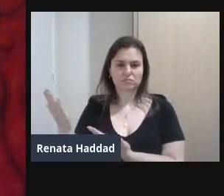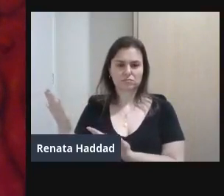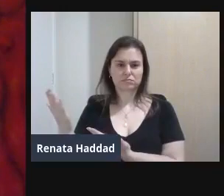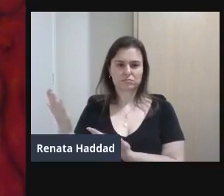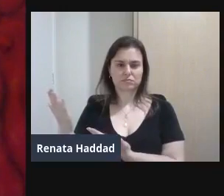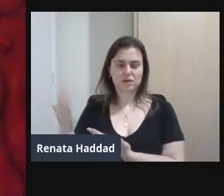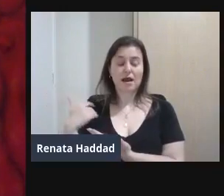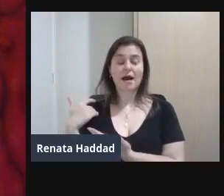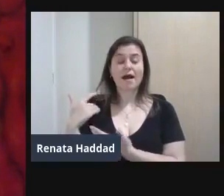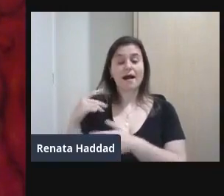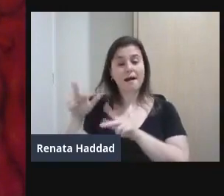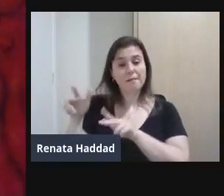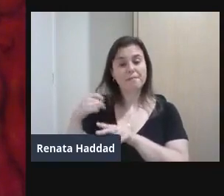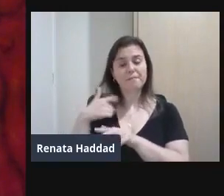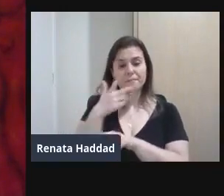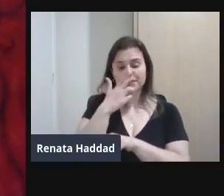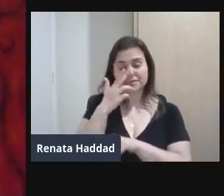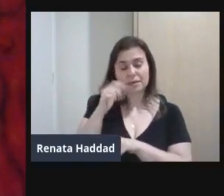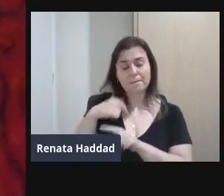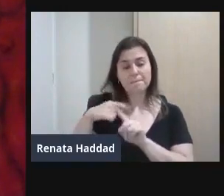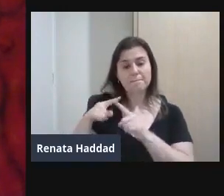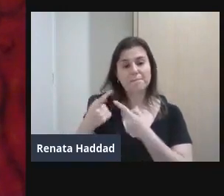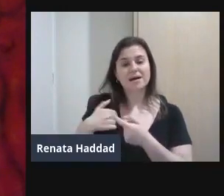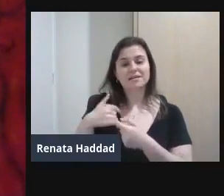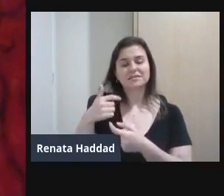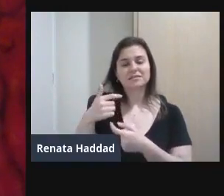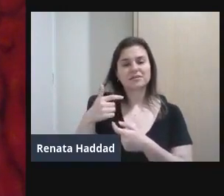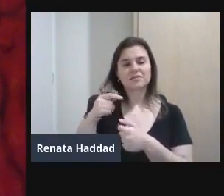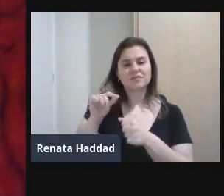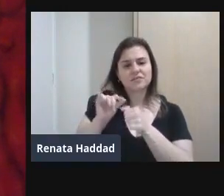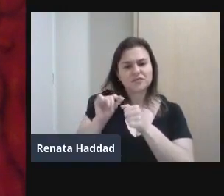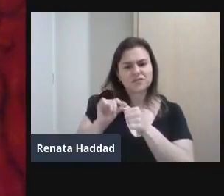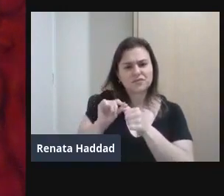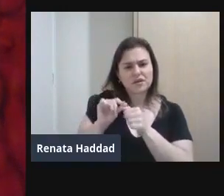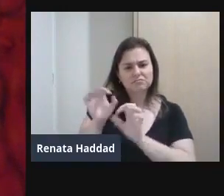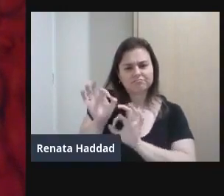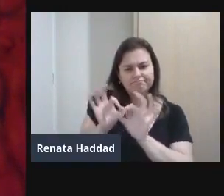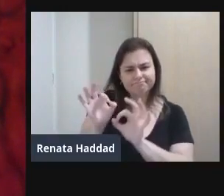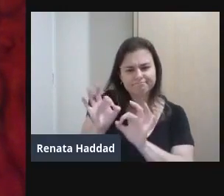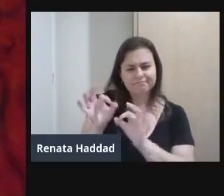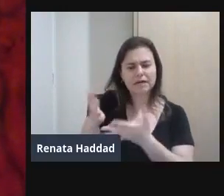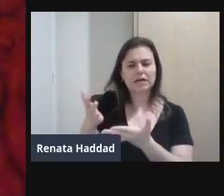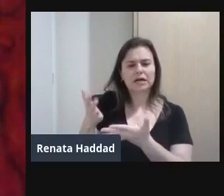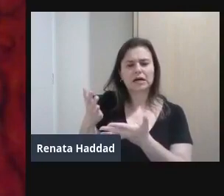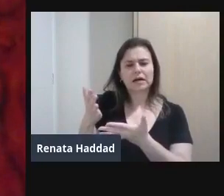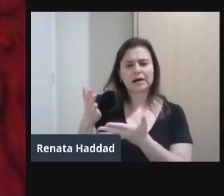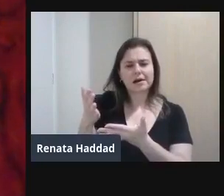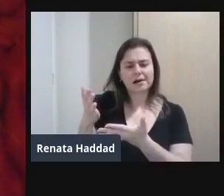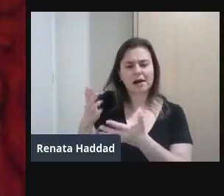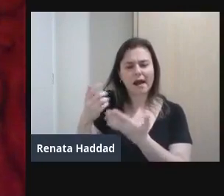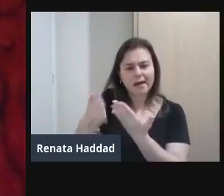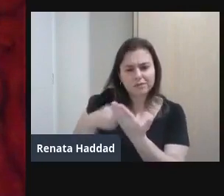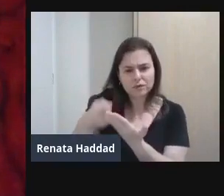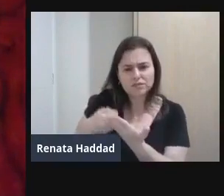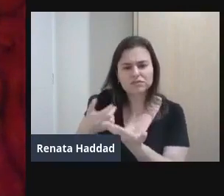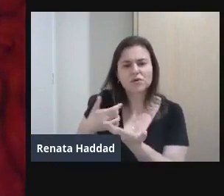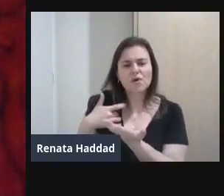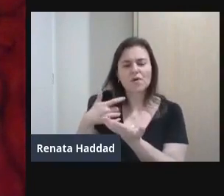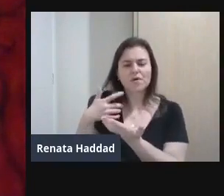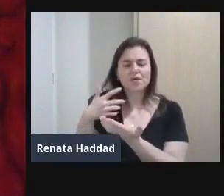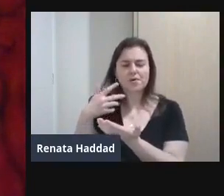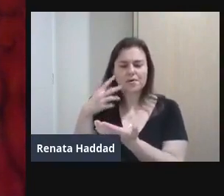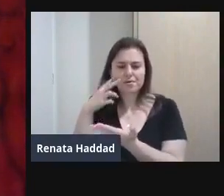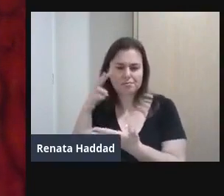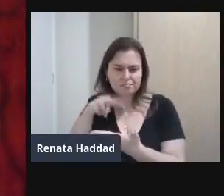revisitada Em 2015 Quando a gente fala Revisitada Porque pode adicionar Outros textos Ah, vou fazer uma revisão